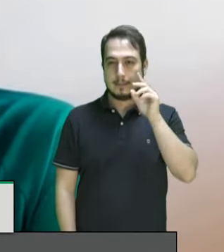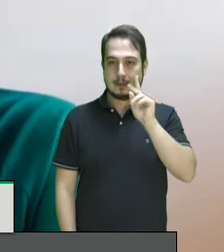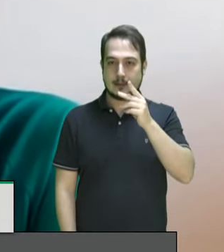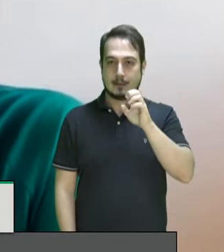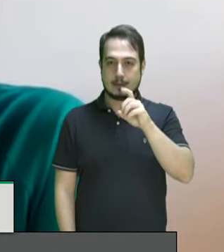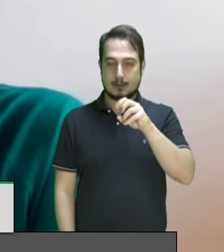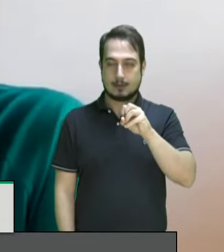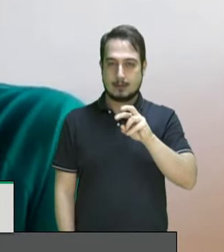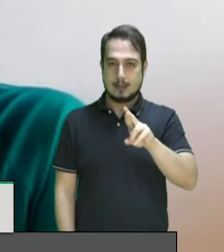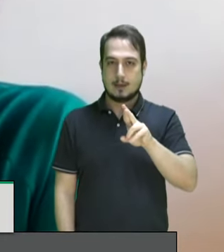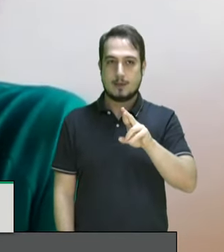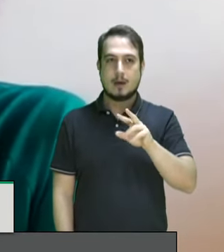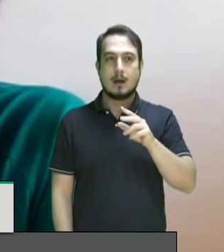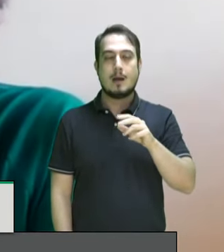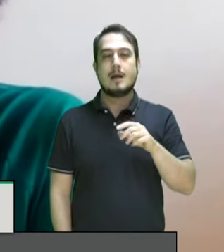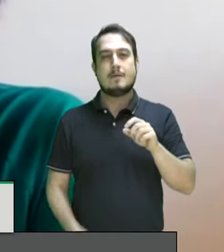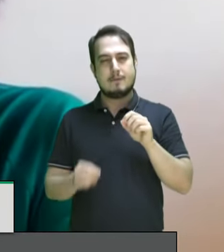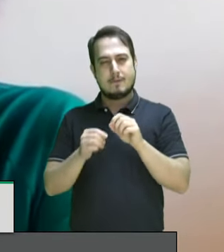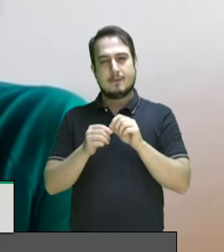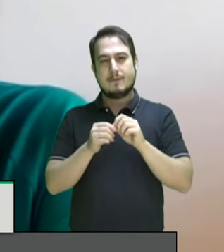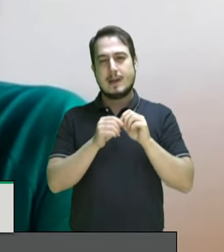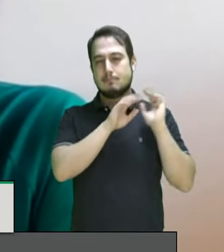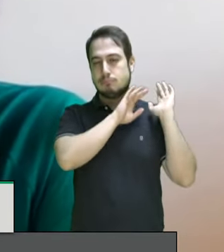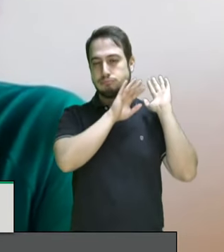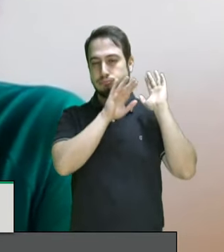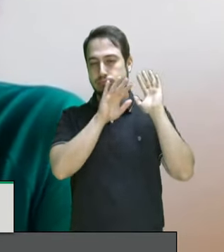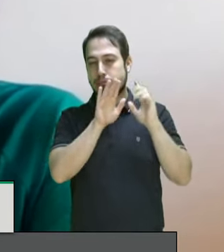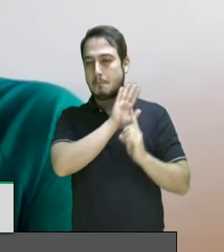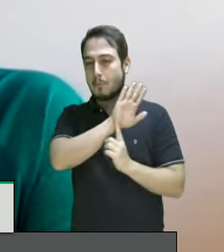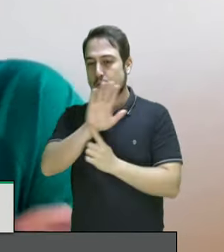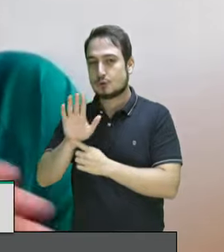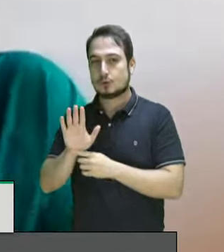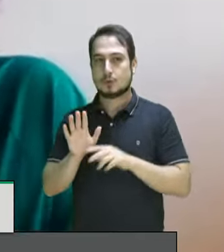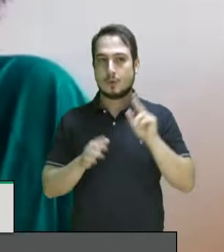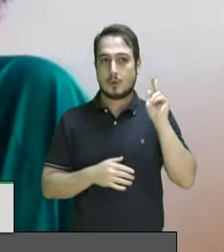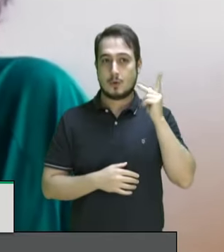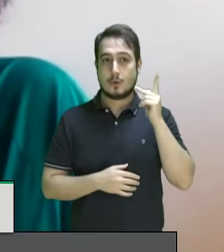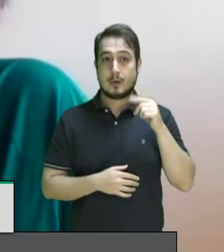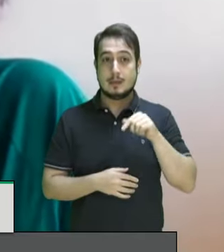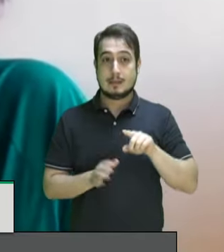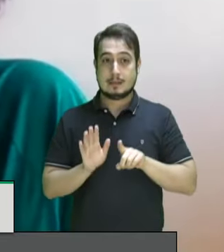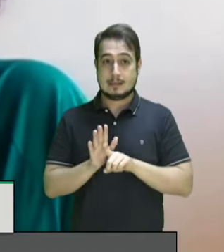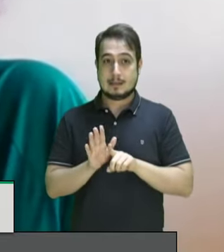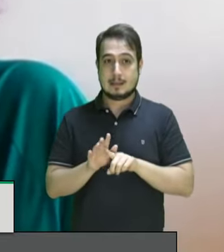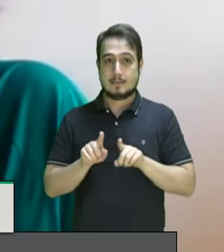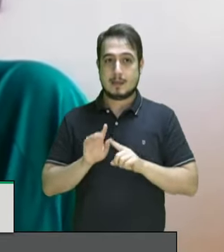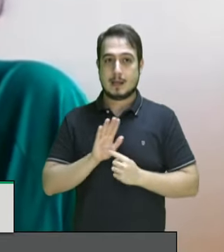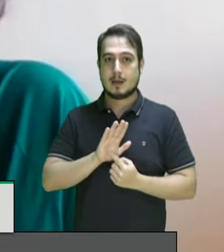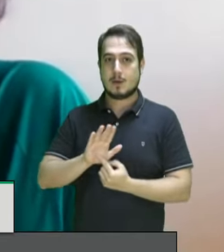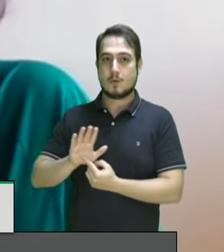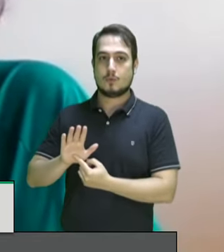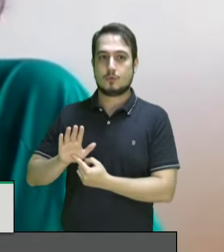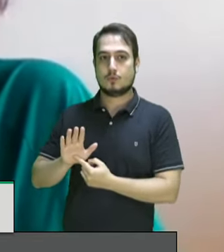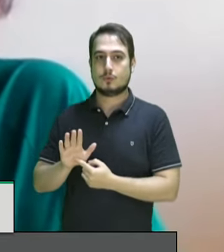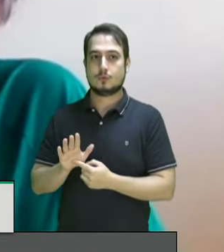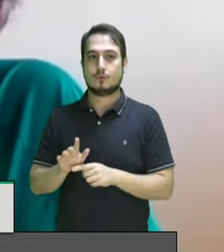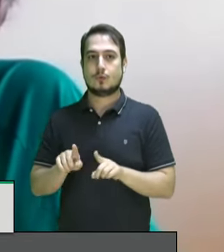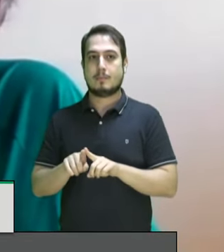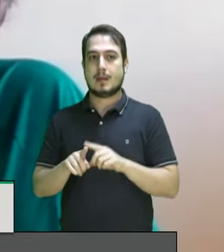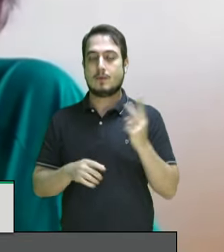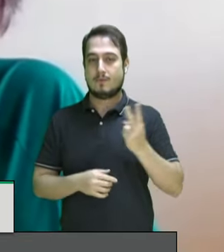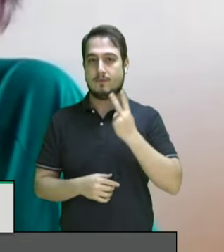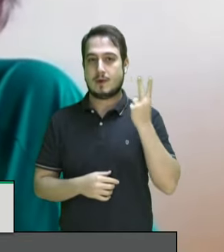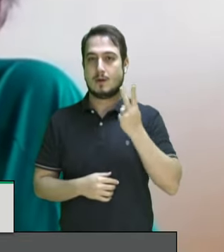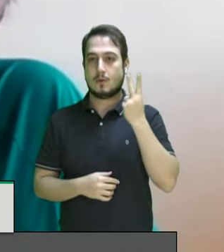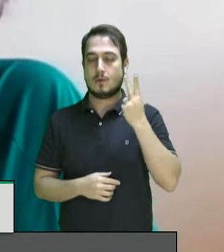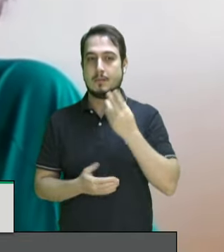comissão, fez uma história, fez história. e fez história e deixou um instrumento que é um instrumento extremamente valioso para que nós